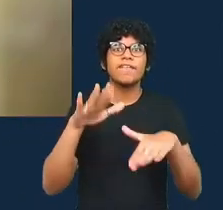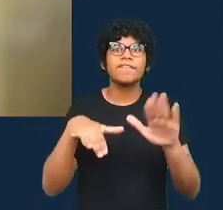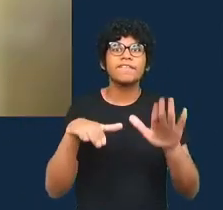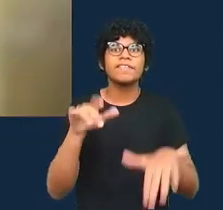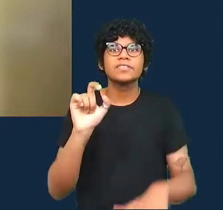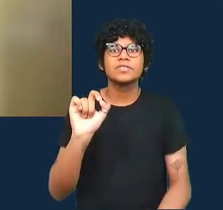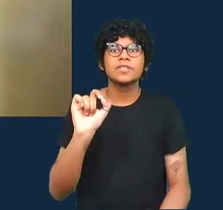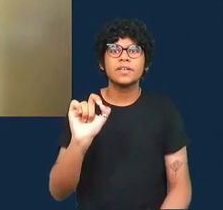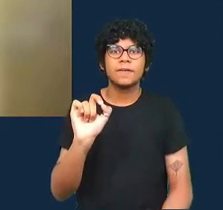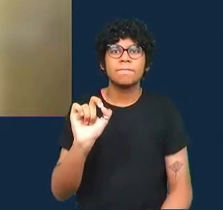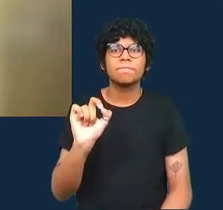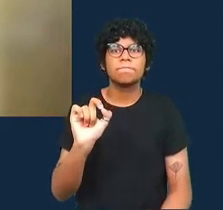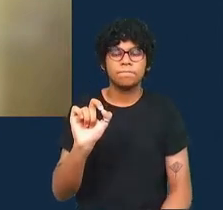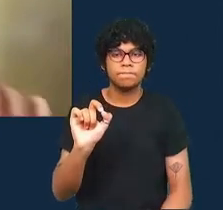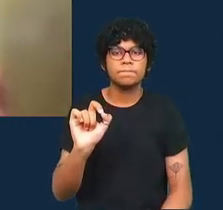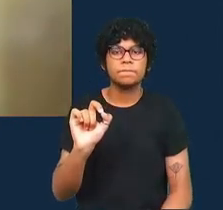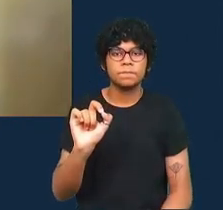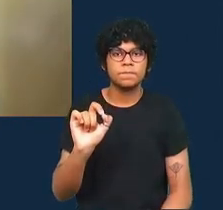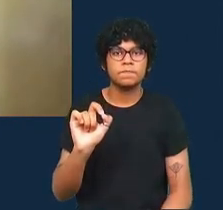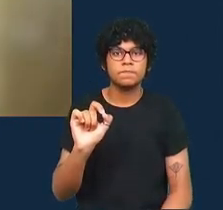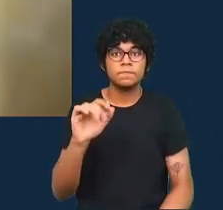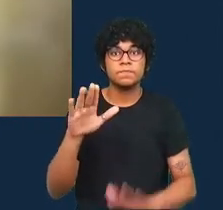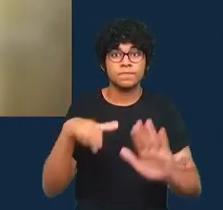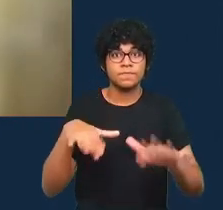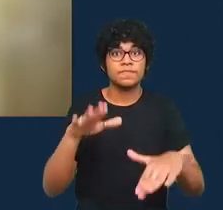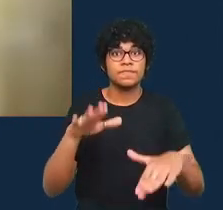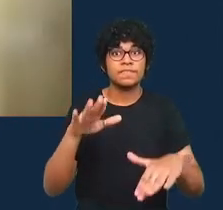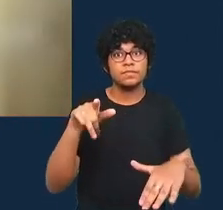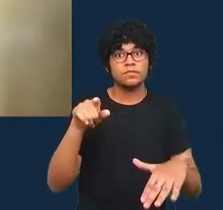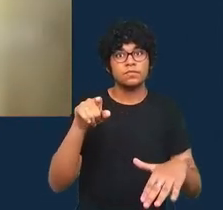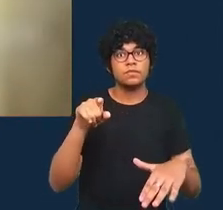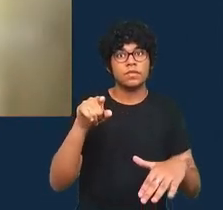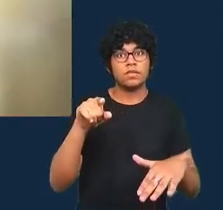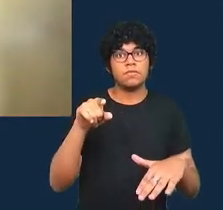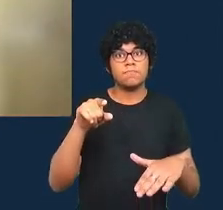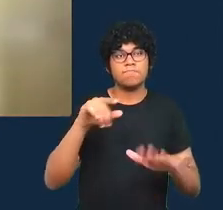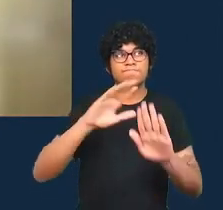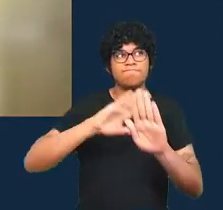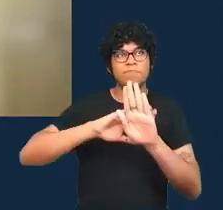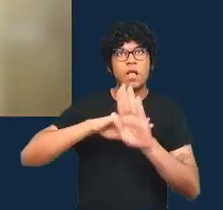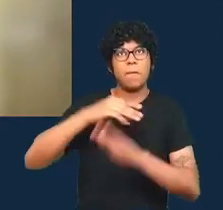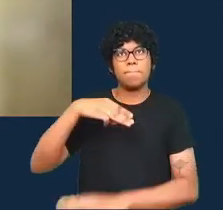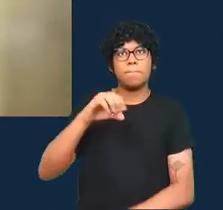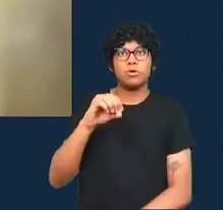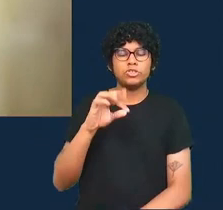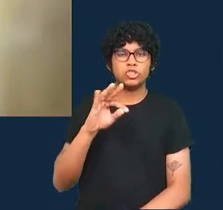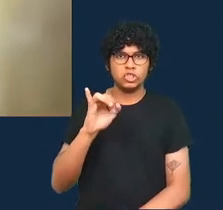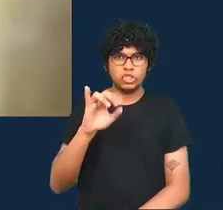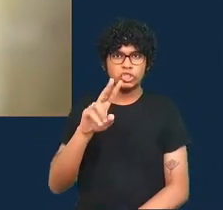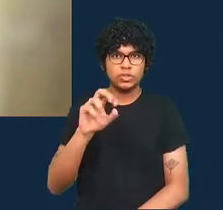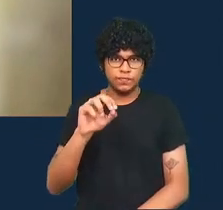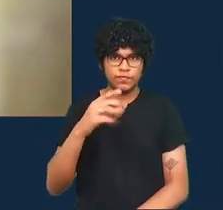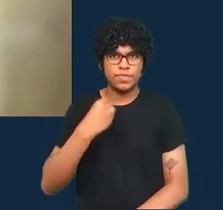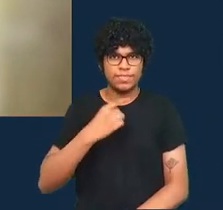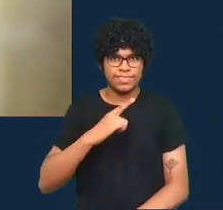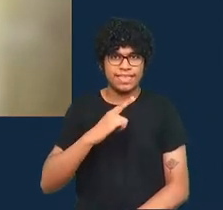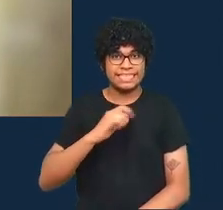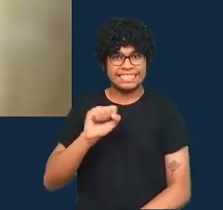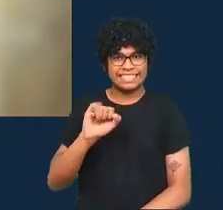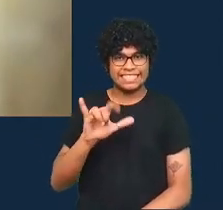talvez parte da razão pela qual esses cilos existam tem a ver com maneiras